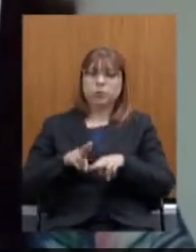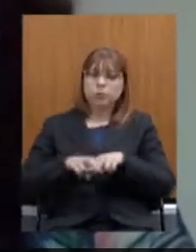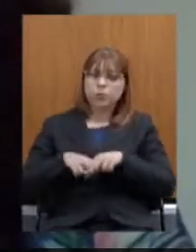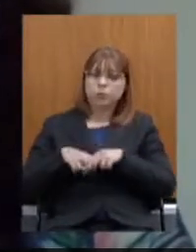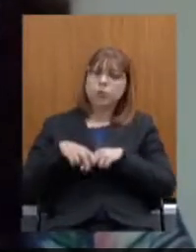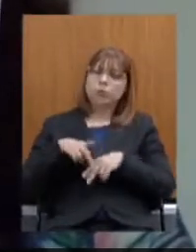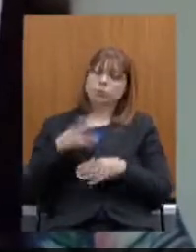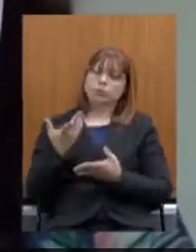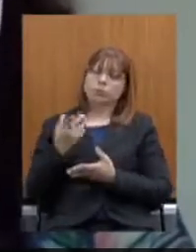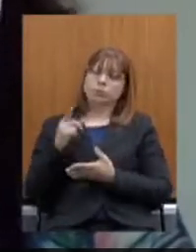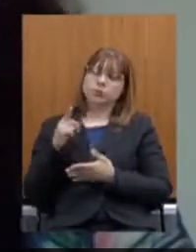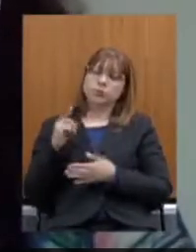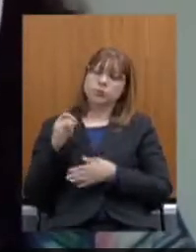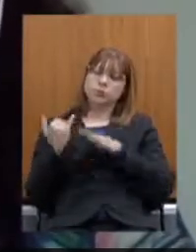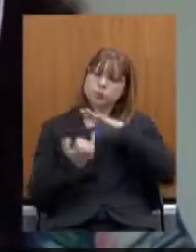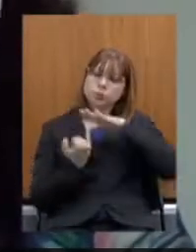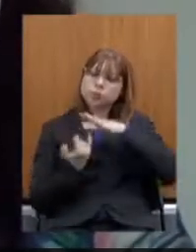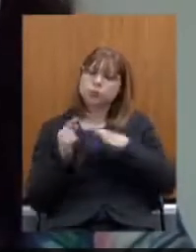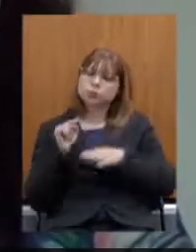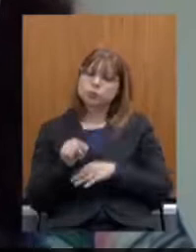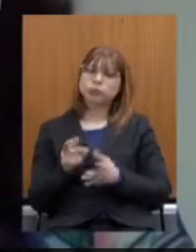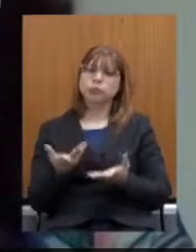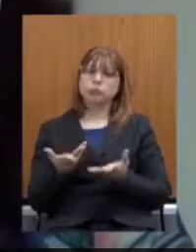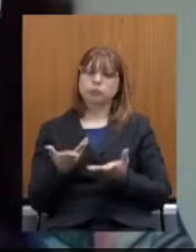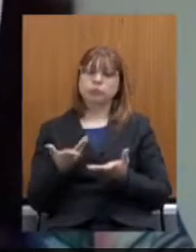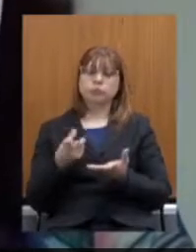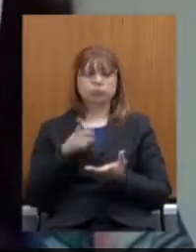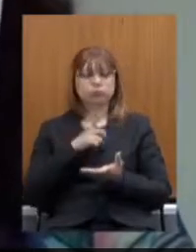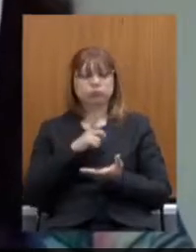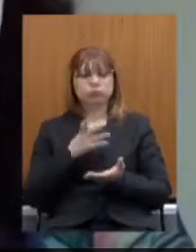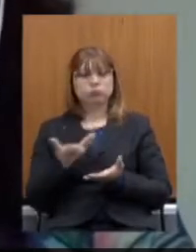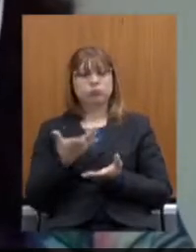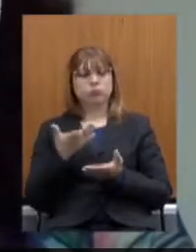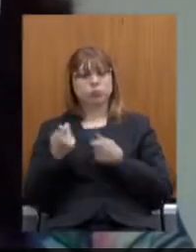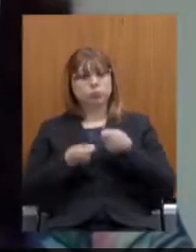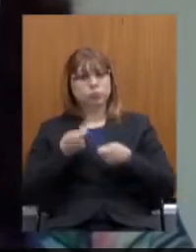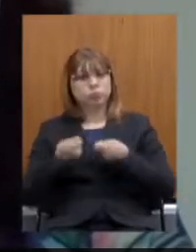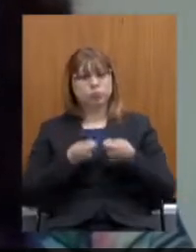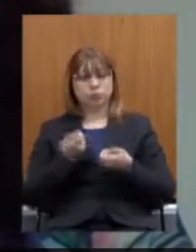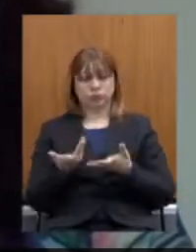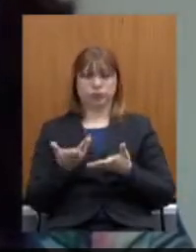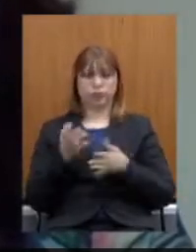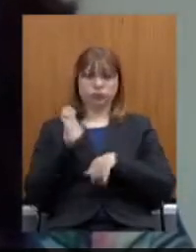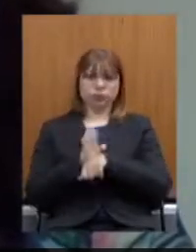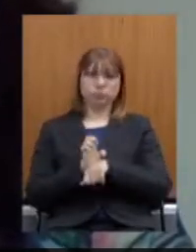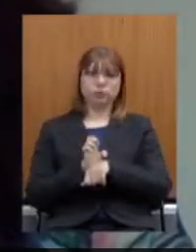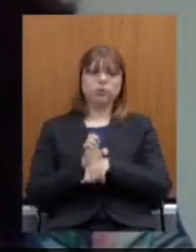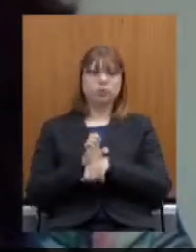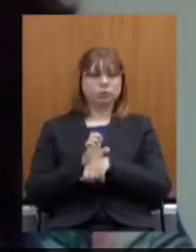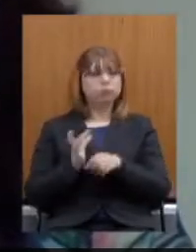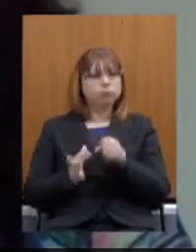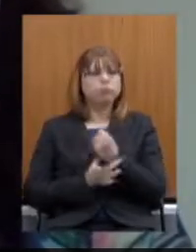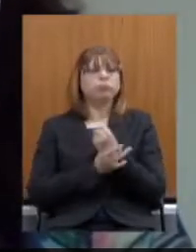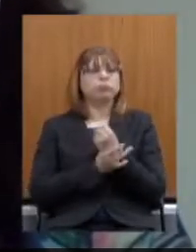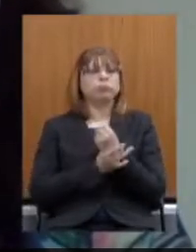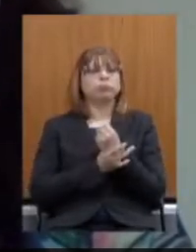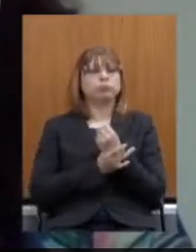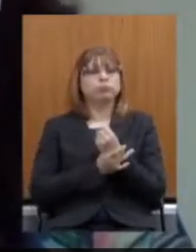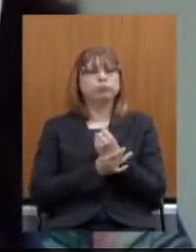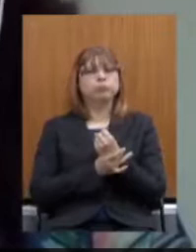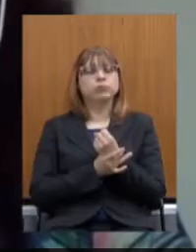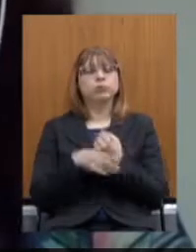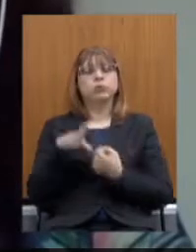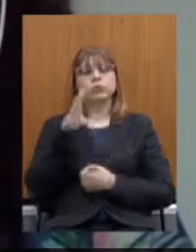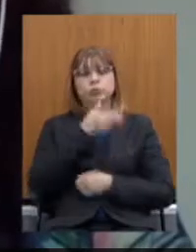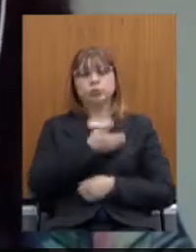administrativa do nosso Estado, abrigando o sistema de seguridade do servidor, a previdência, a